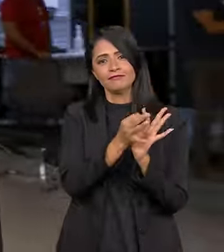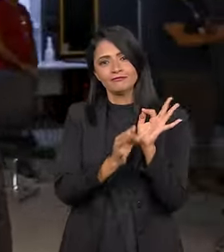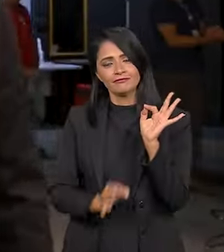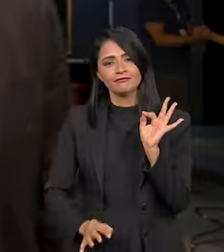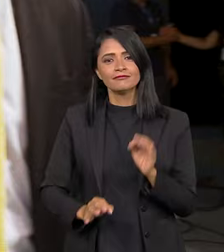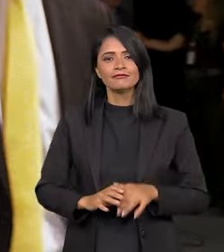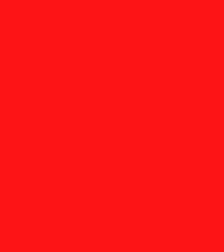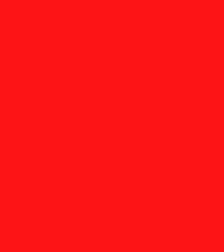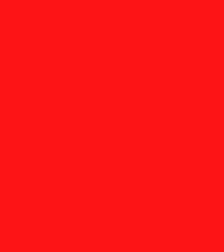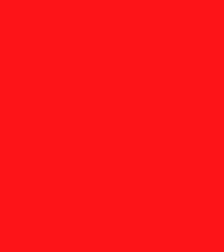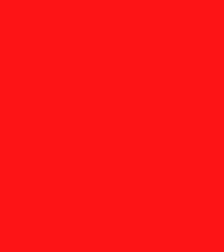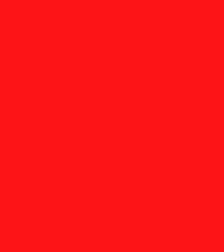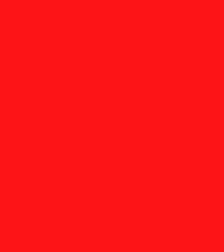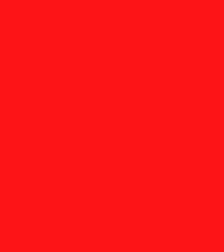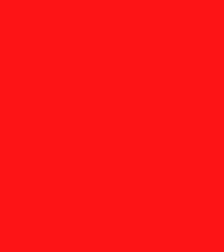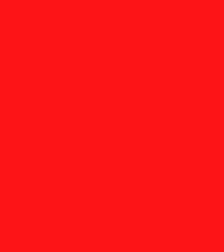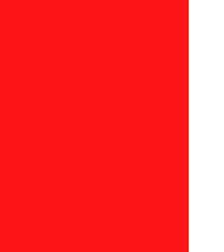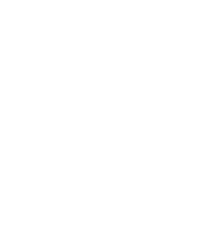e abrangentes.